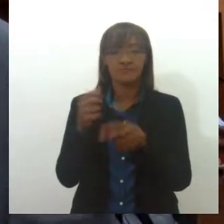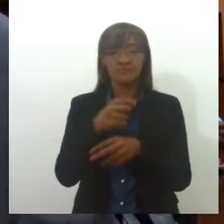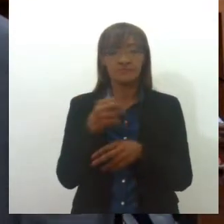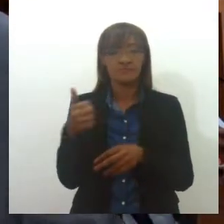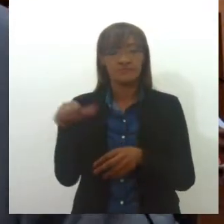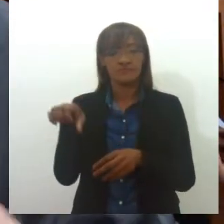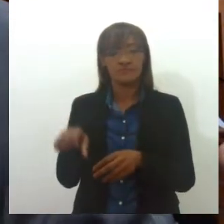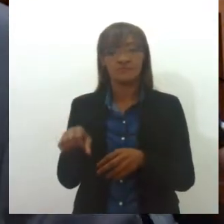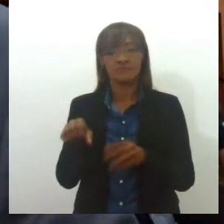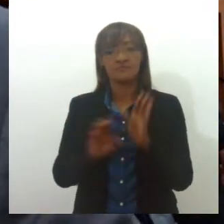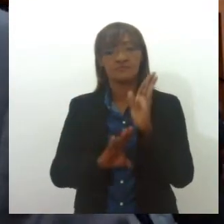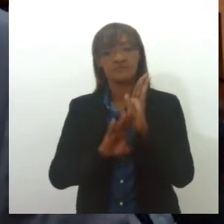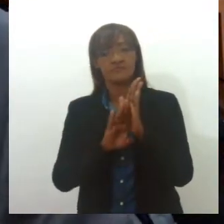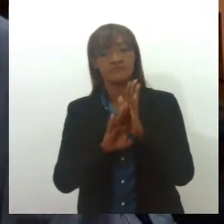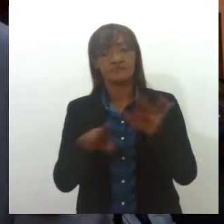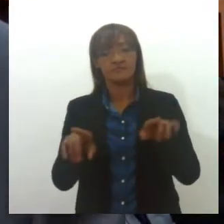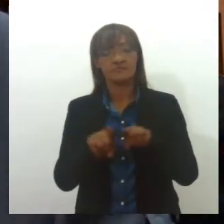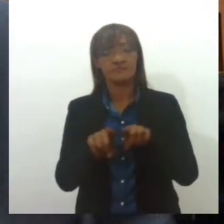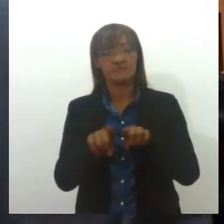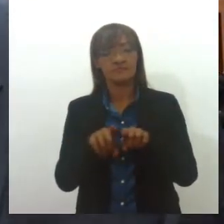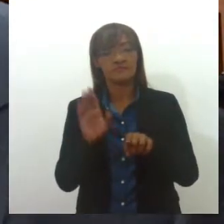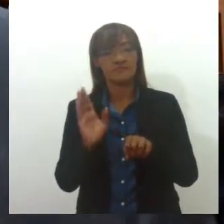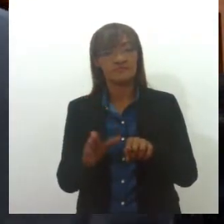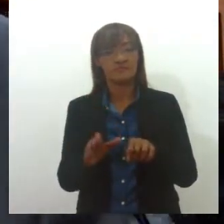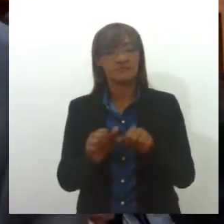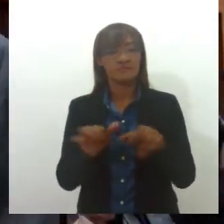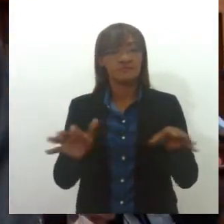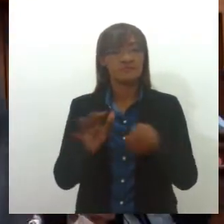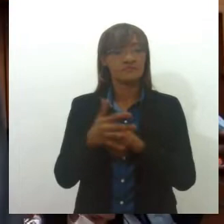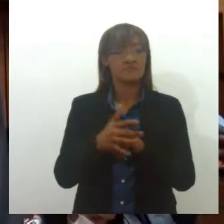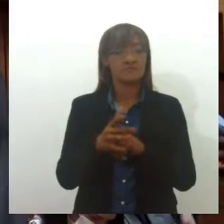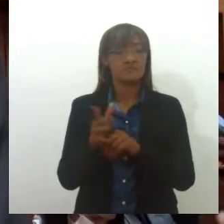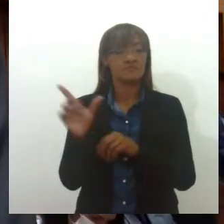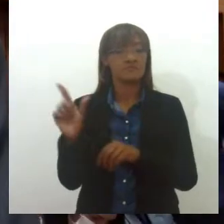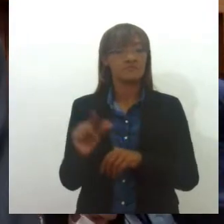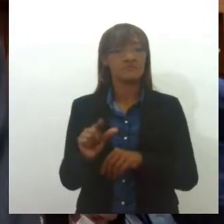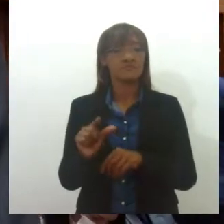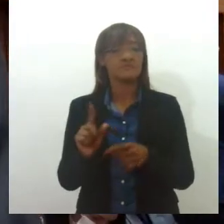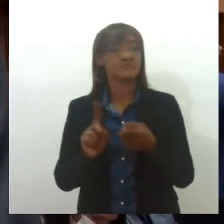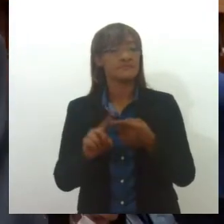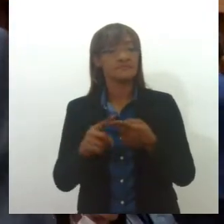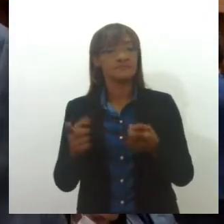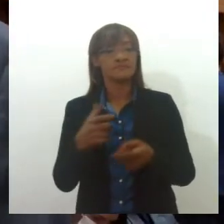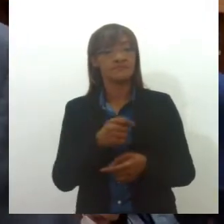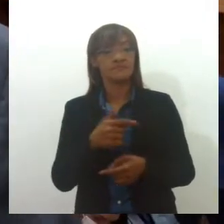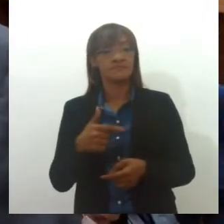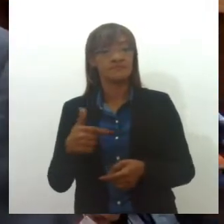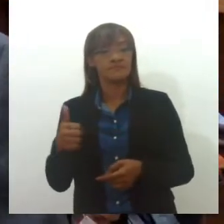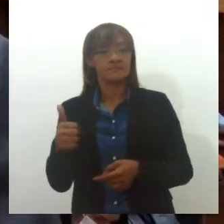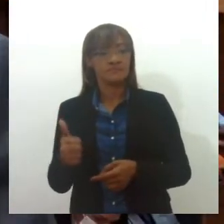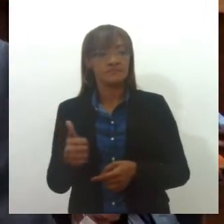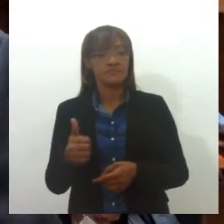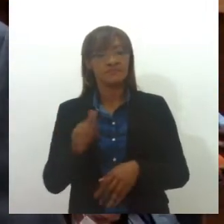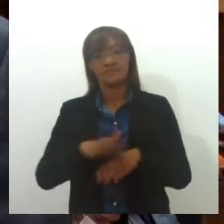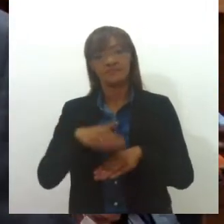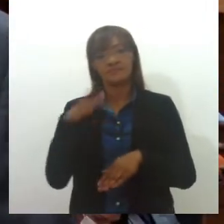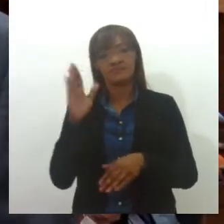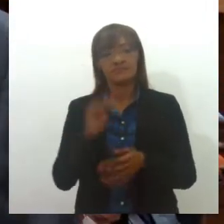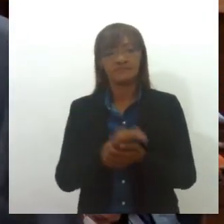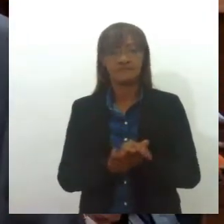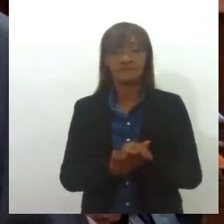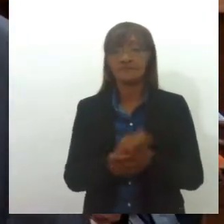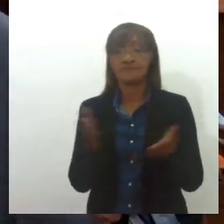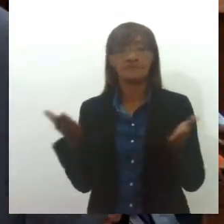índice era alto, houve uma diminuição na pandemia, e a partir de 2021 houve um aumento desses casos. O que nos